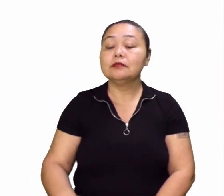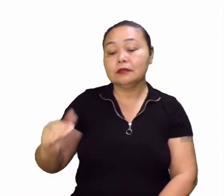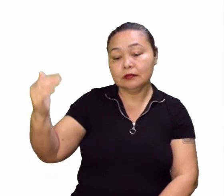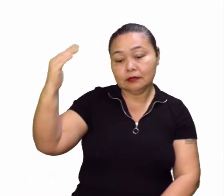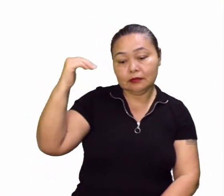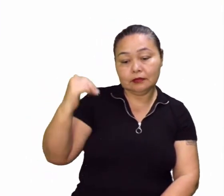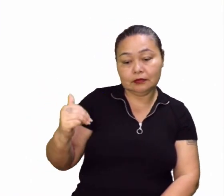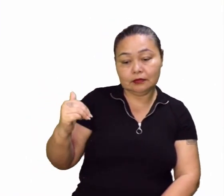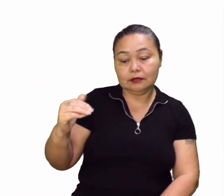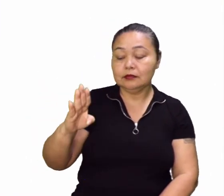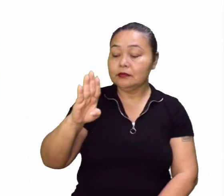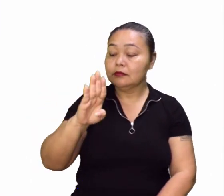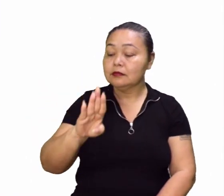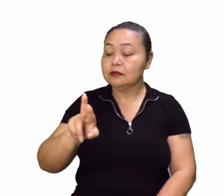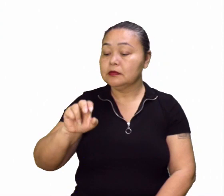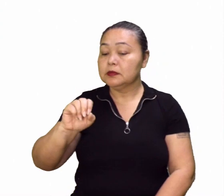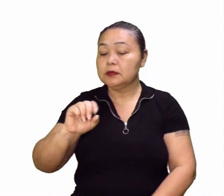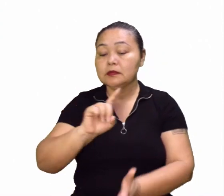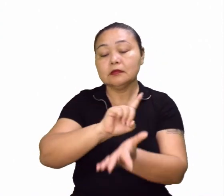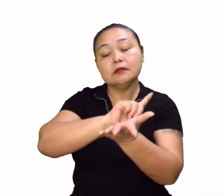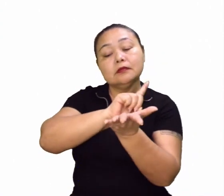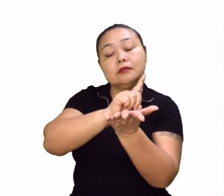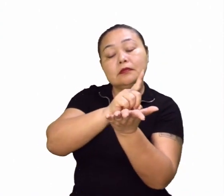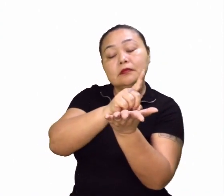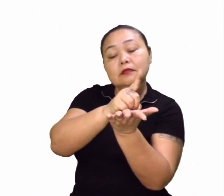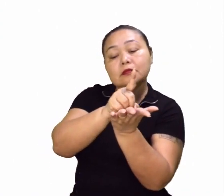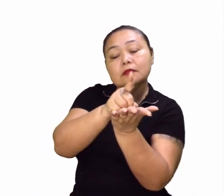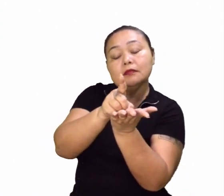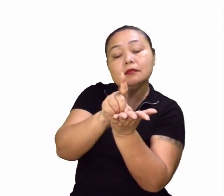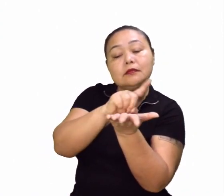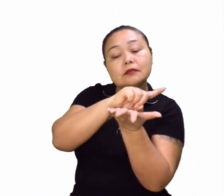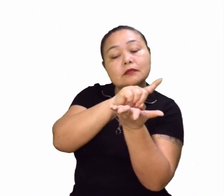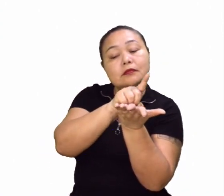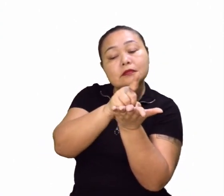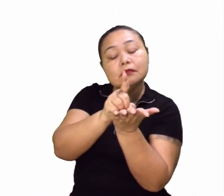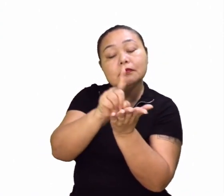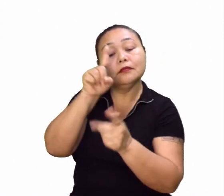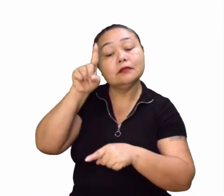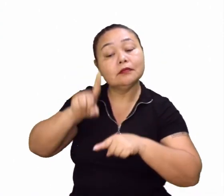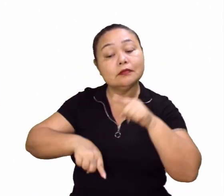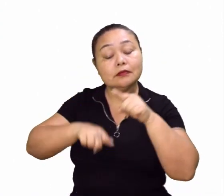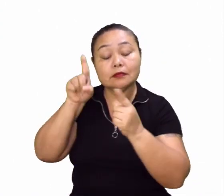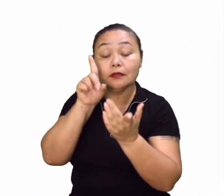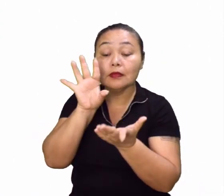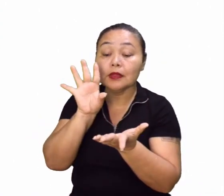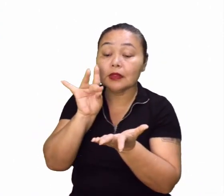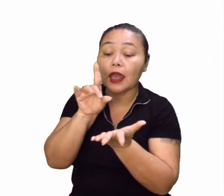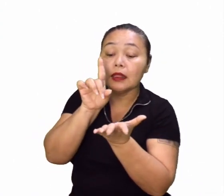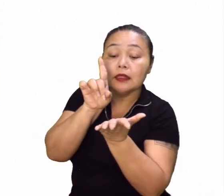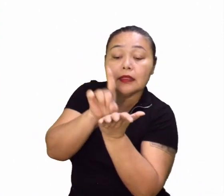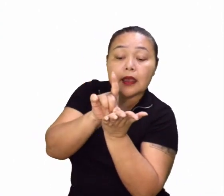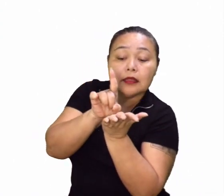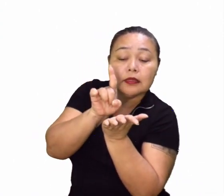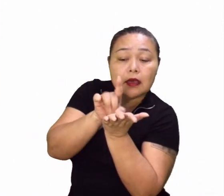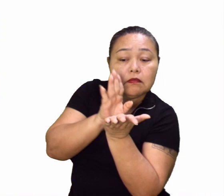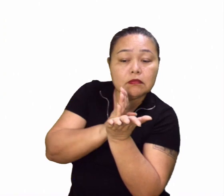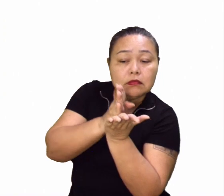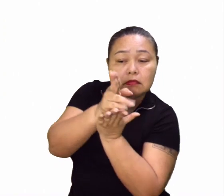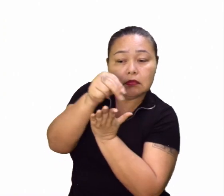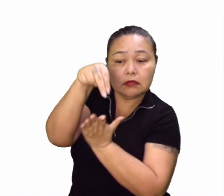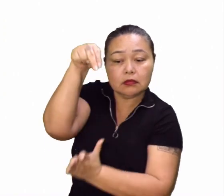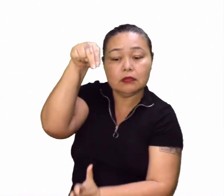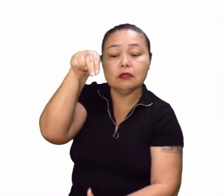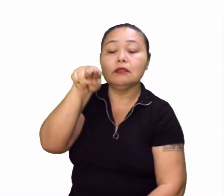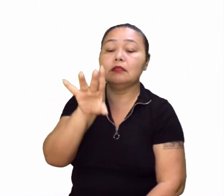Posteriormente veio a bússola que vem com esse intuito. Agora já é um equipamento imantado que aponta para o